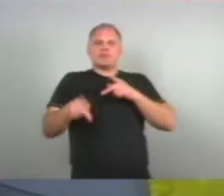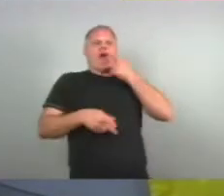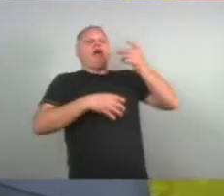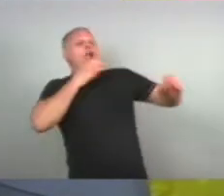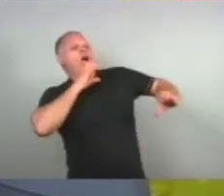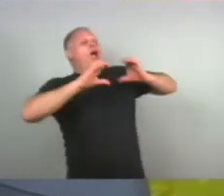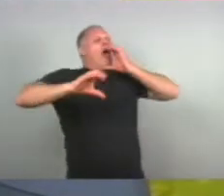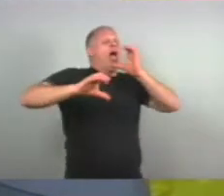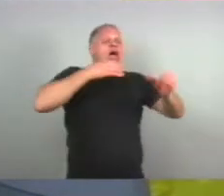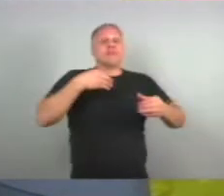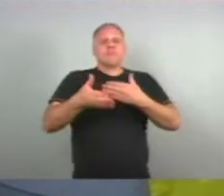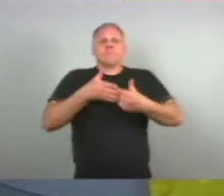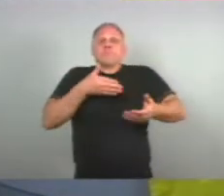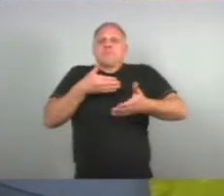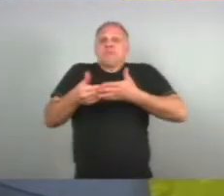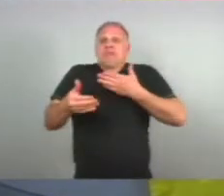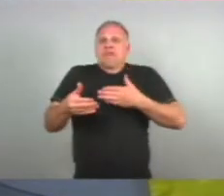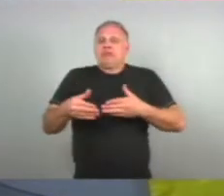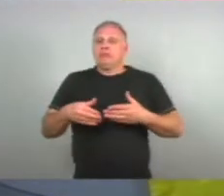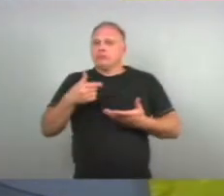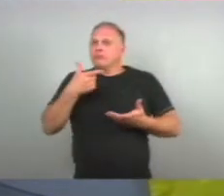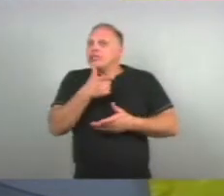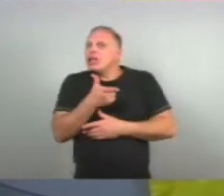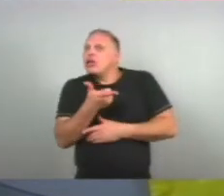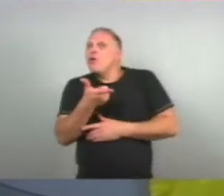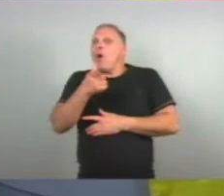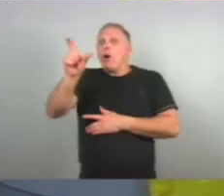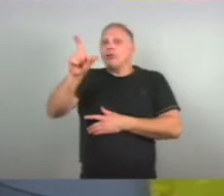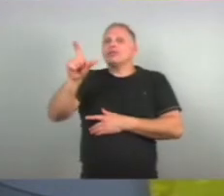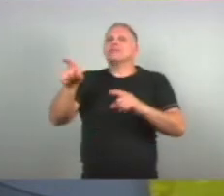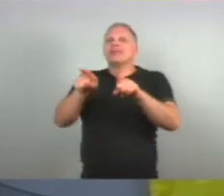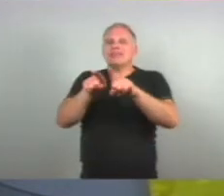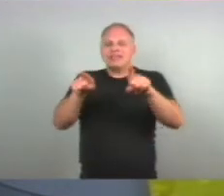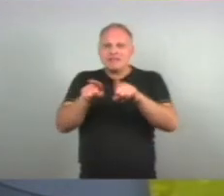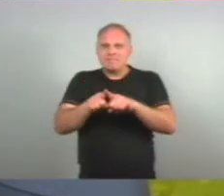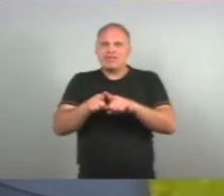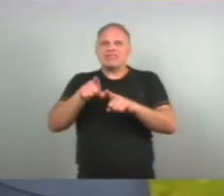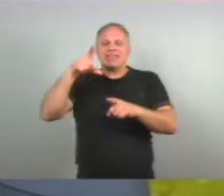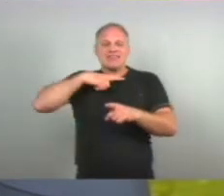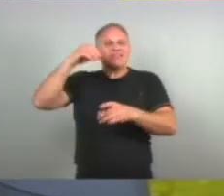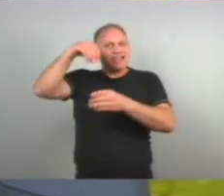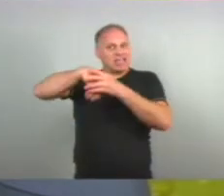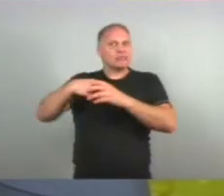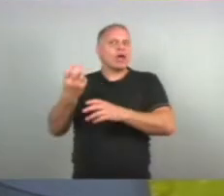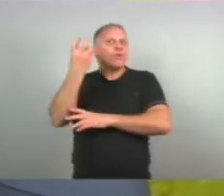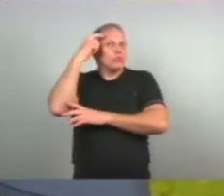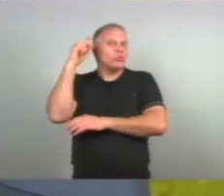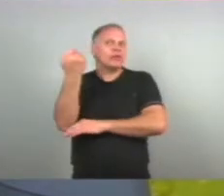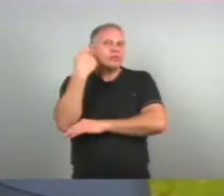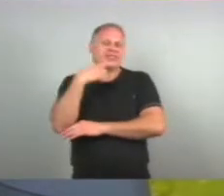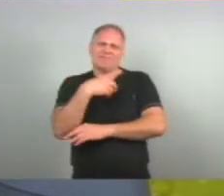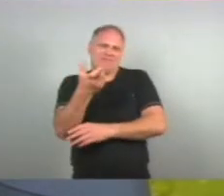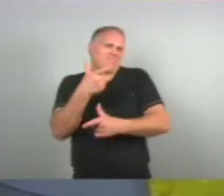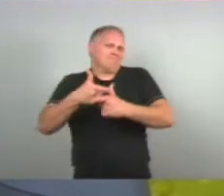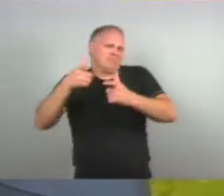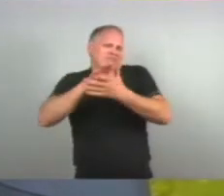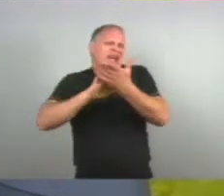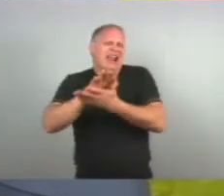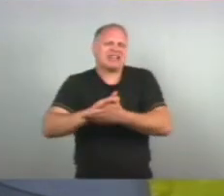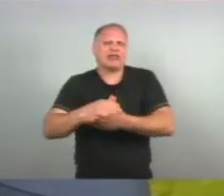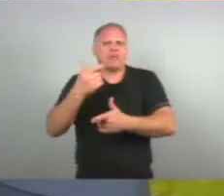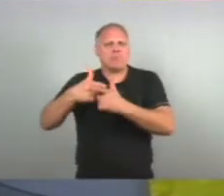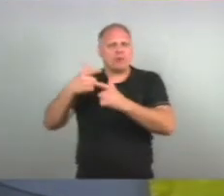Mas existem outras Que a gente tem Dentro da cultura gaúcha Que a gente não está Querendo problematizar No sentido de levar Como uma